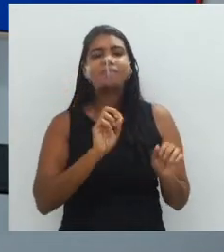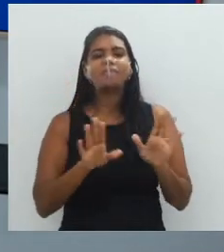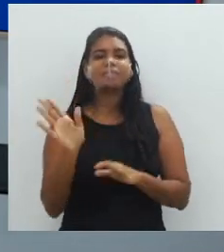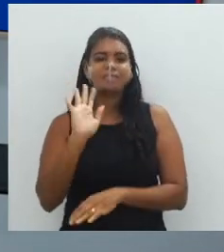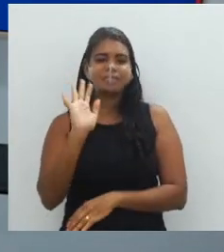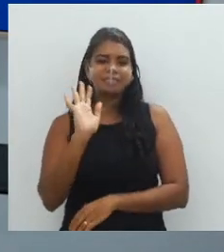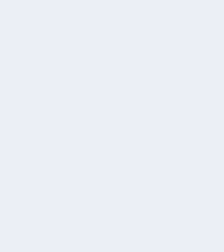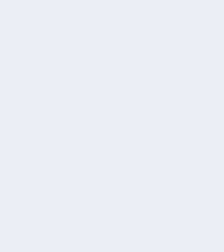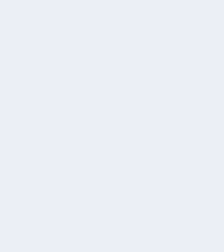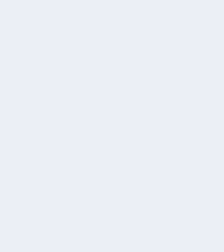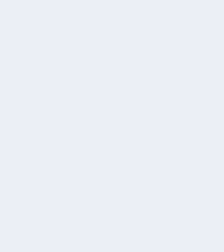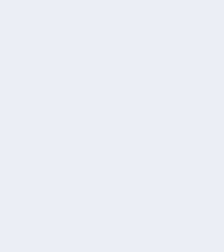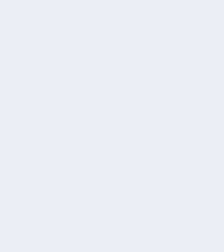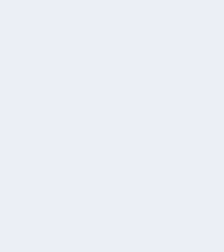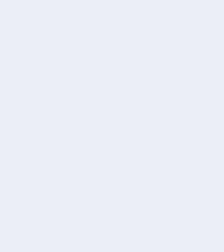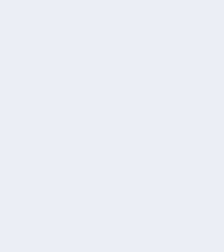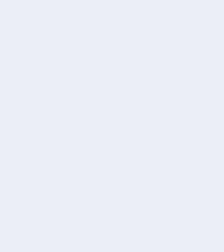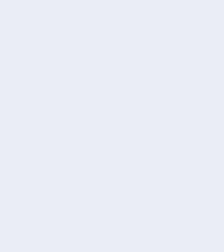Tchauzinho.